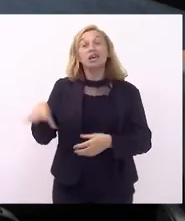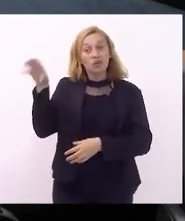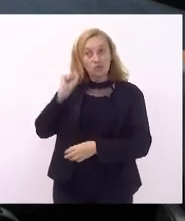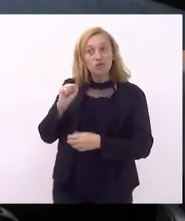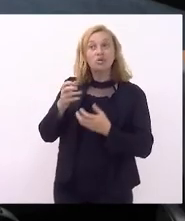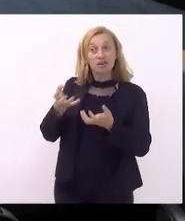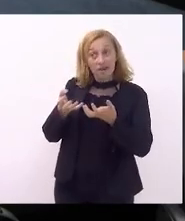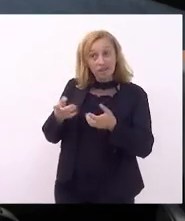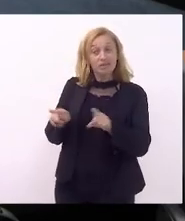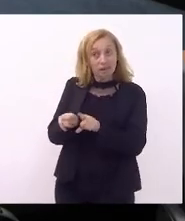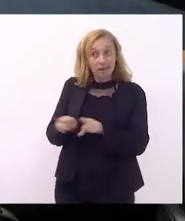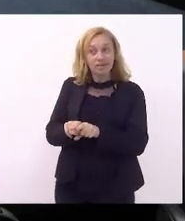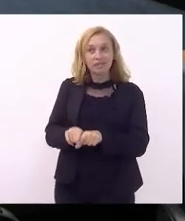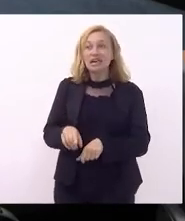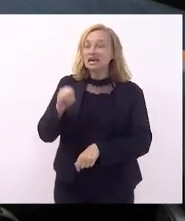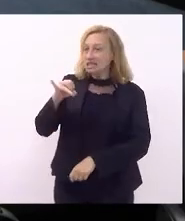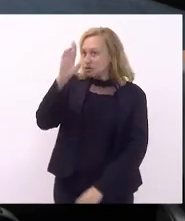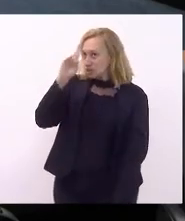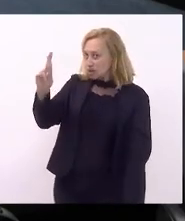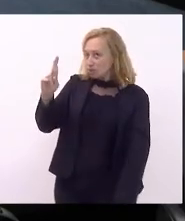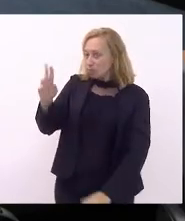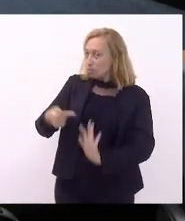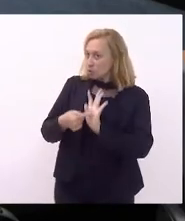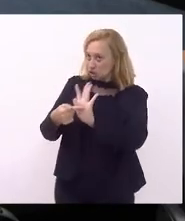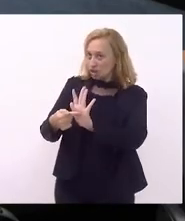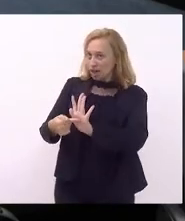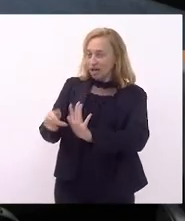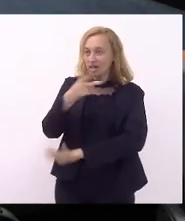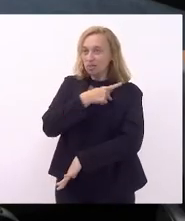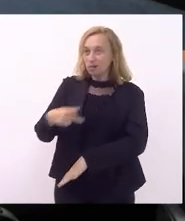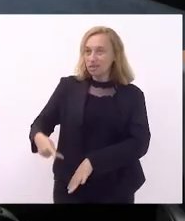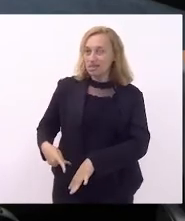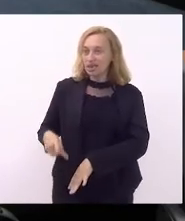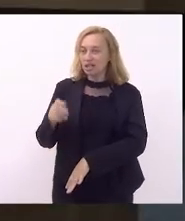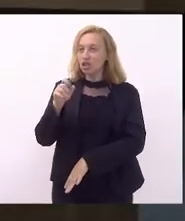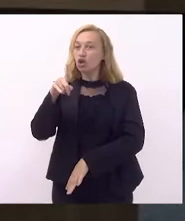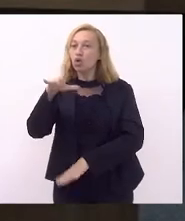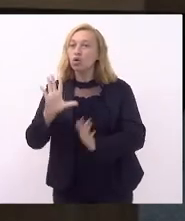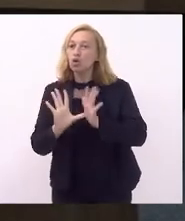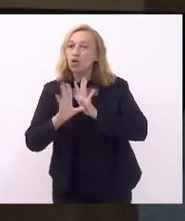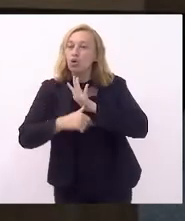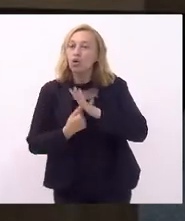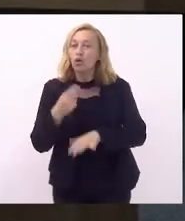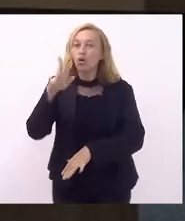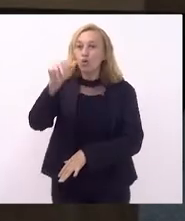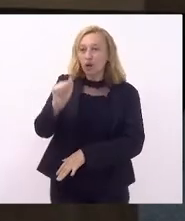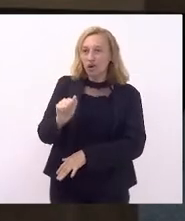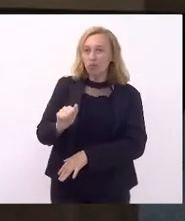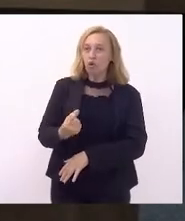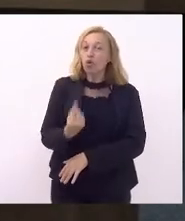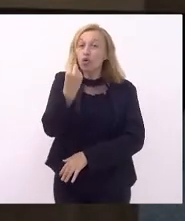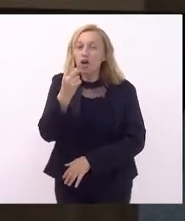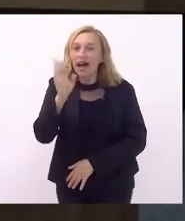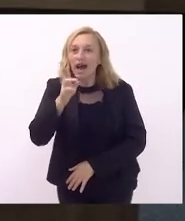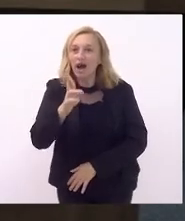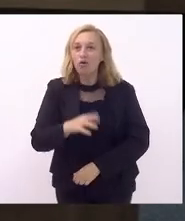não quer se vossa excelência demonstrar que o presidente Lula roubou um real eu